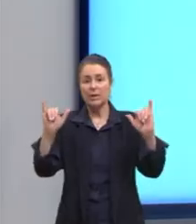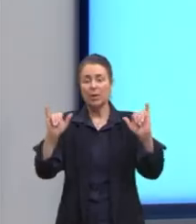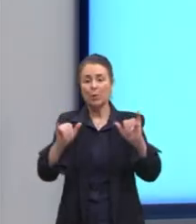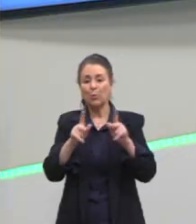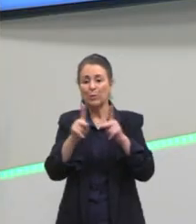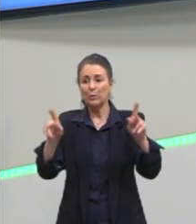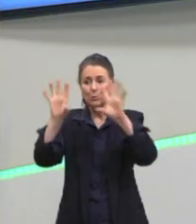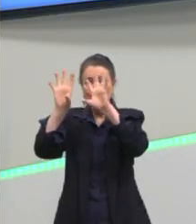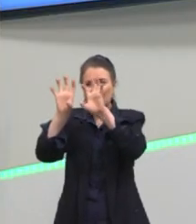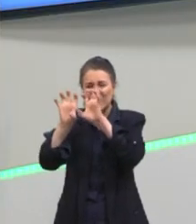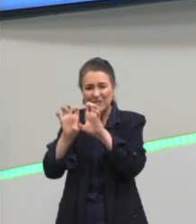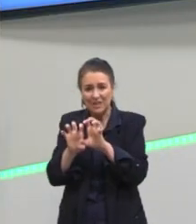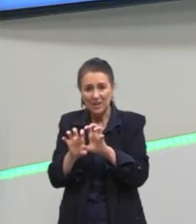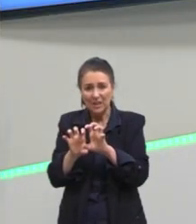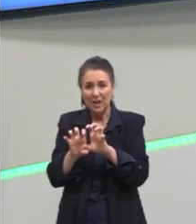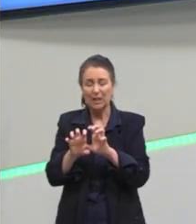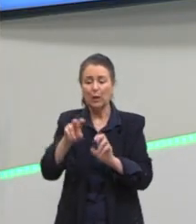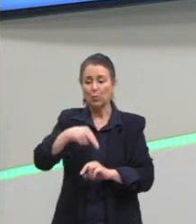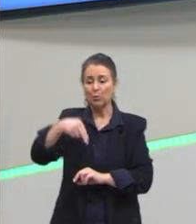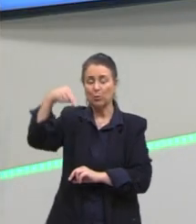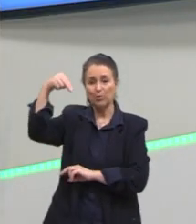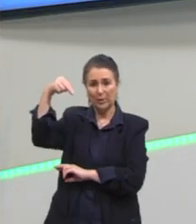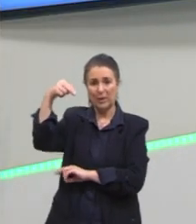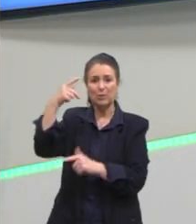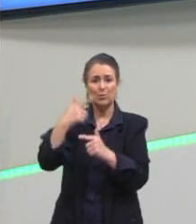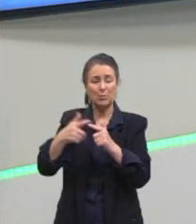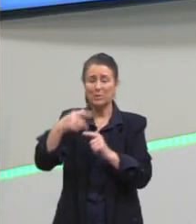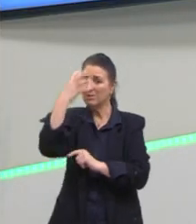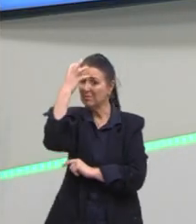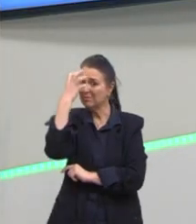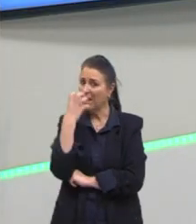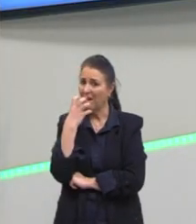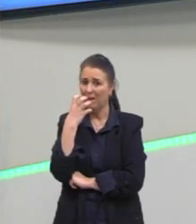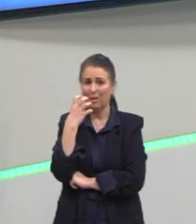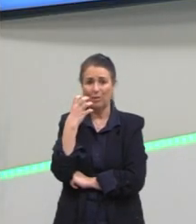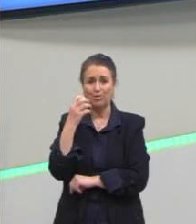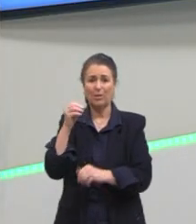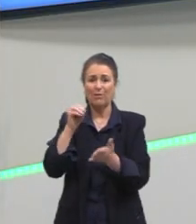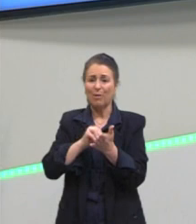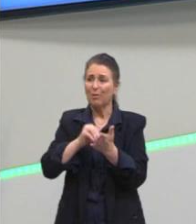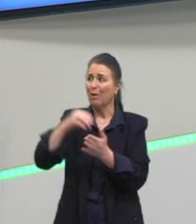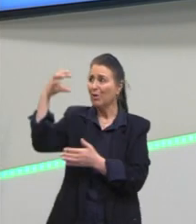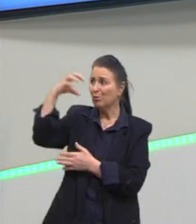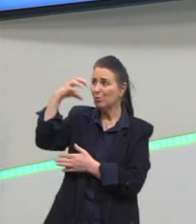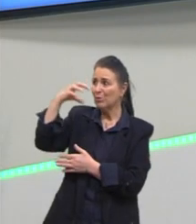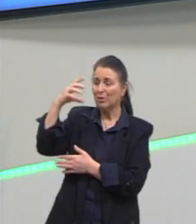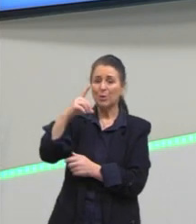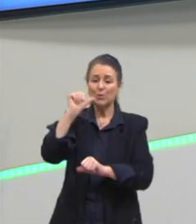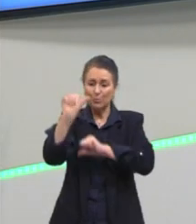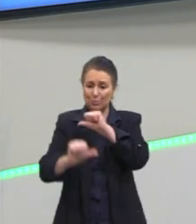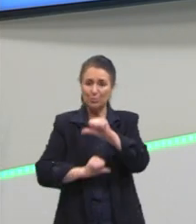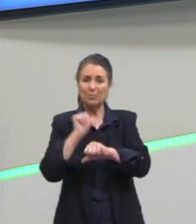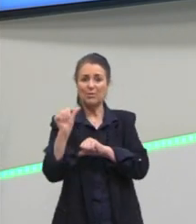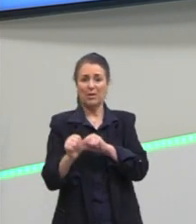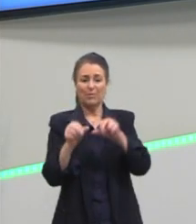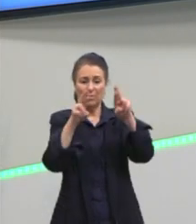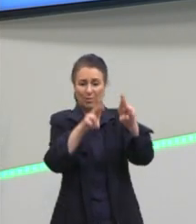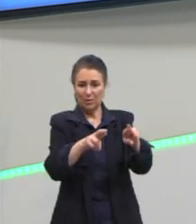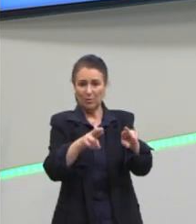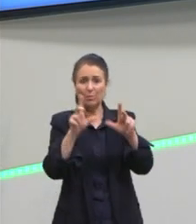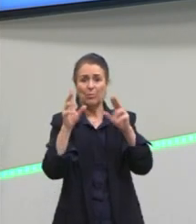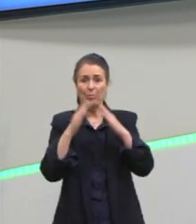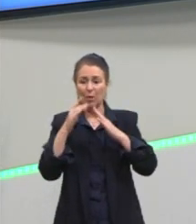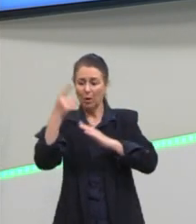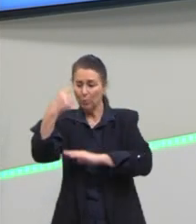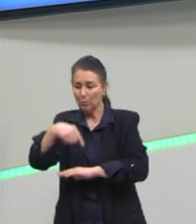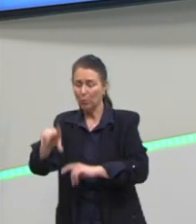que são os problemas que muitos, né, nordestinos têm, que eles precisam sair lá da sua casa, da sua região, para tentar a vida,